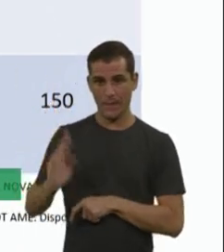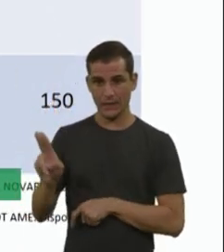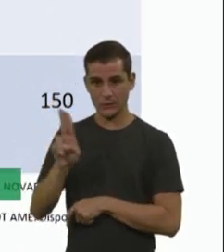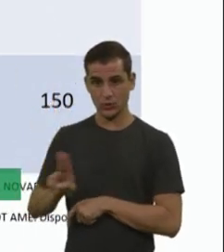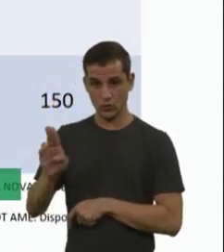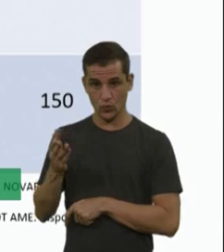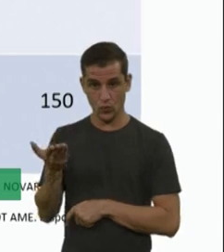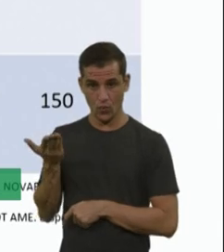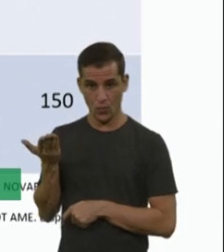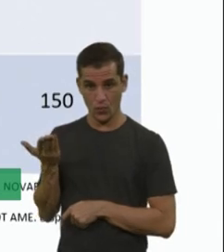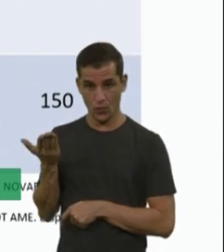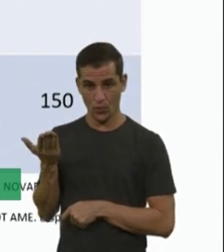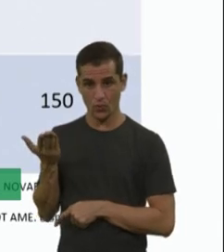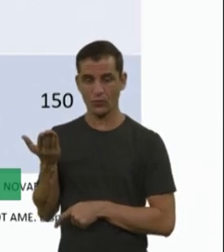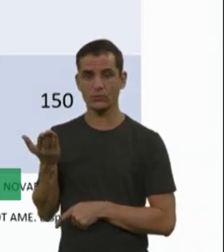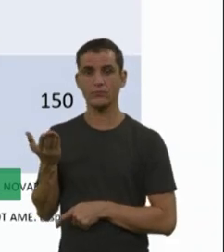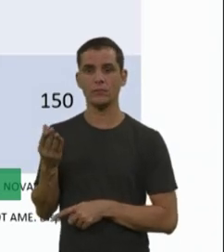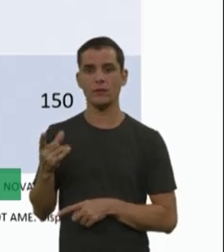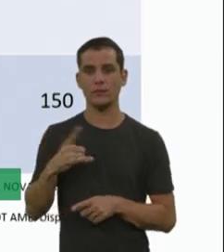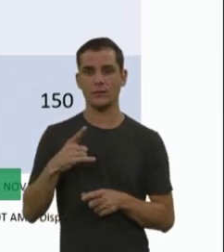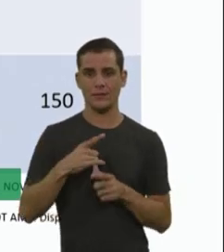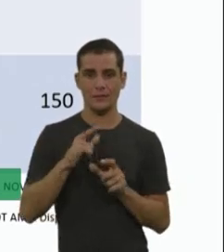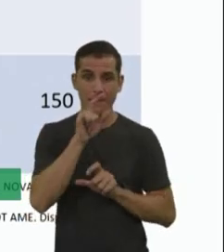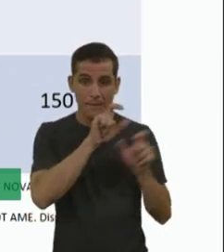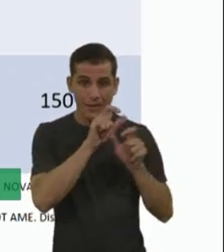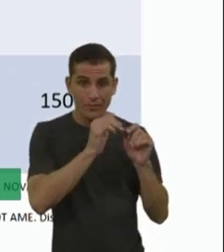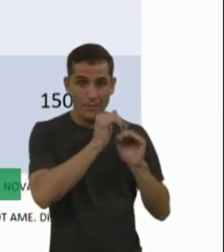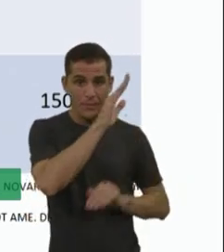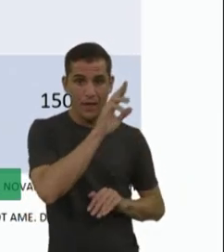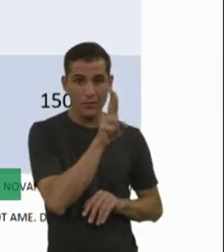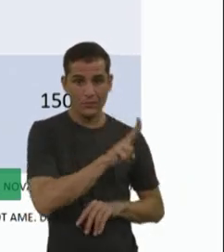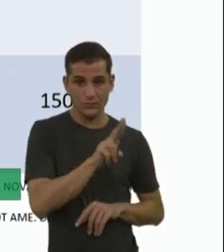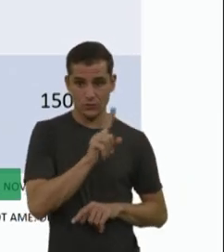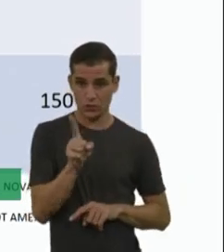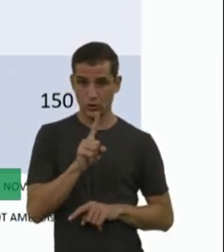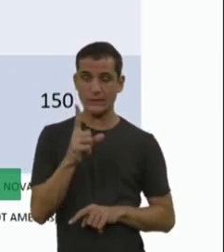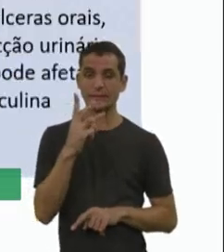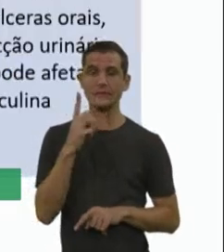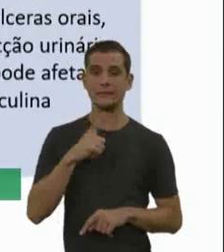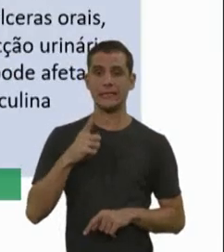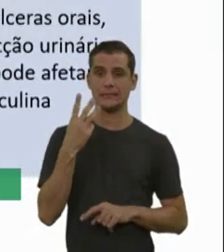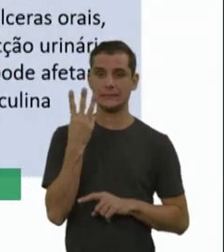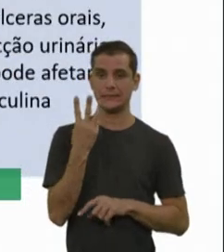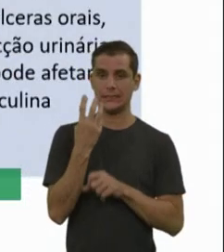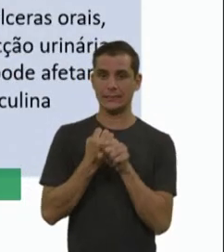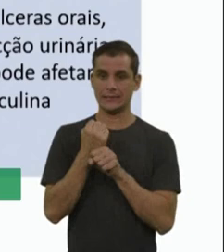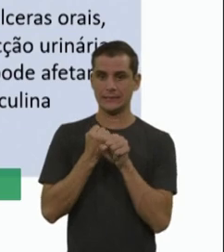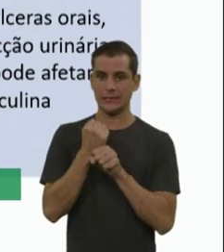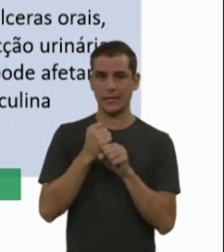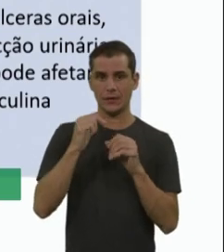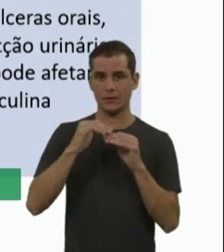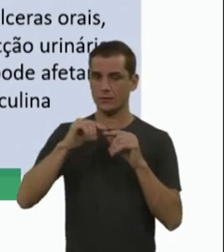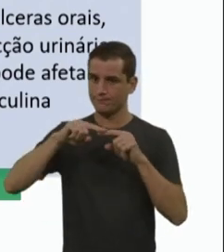Cinecena tem bem mais porque, né, ele já está, né, três anos na frente, né, que as outras terapias. É